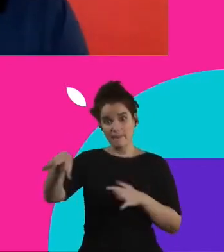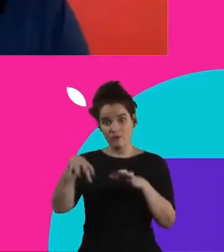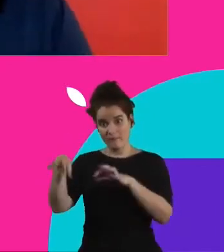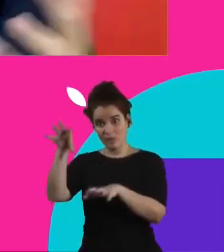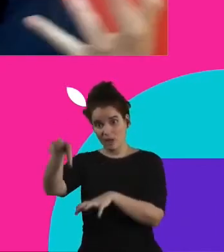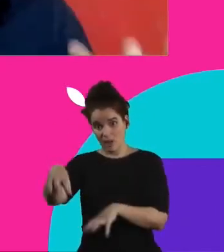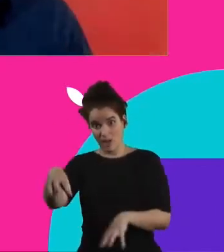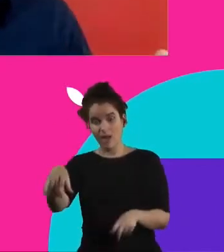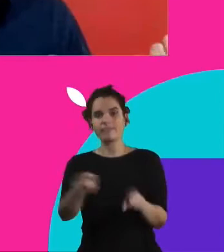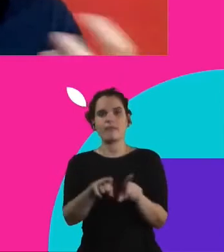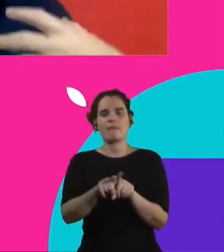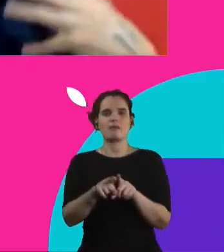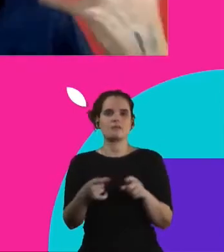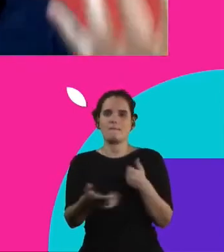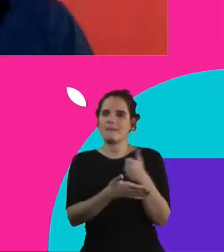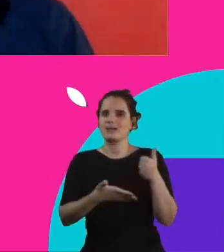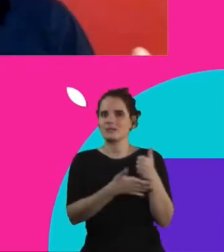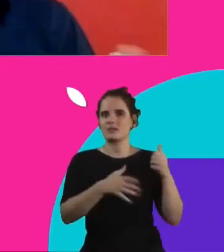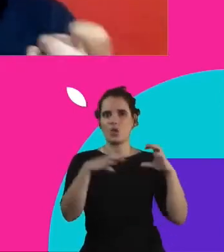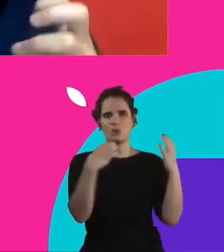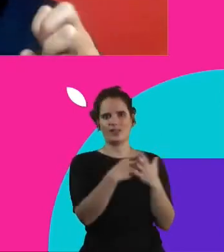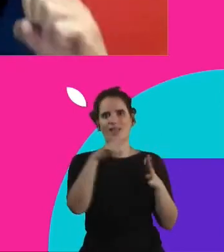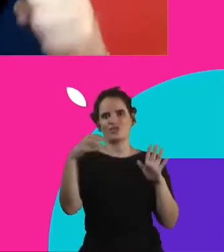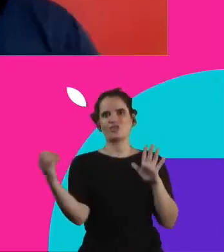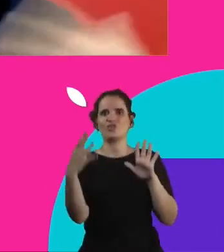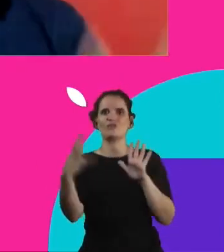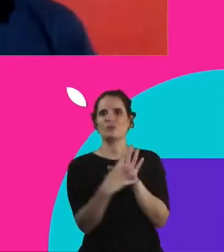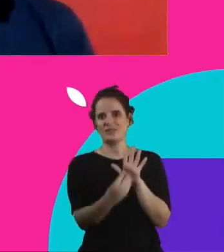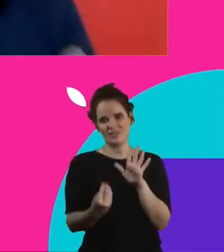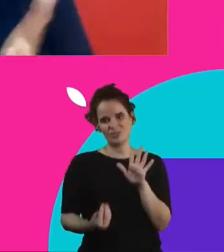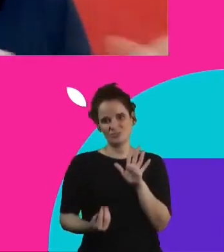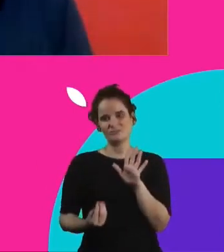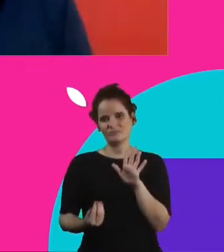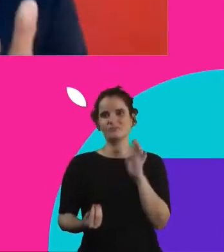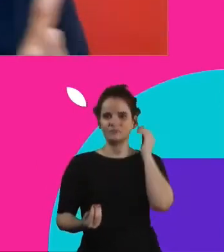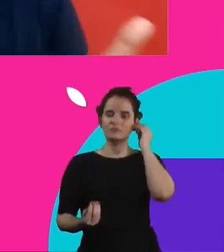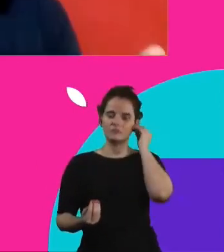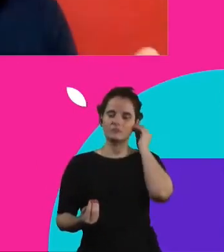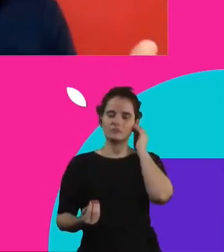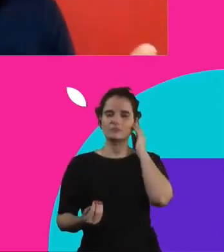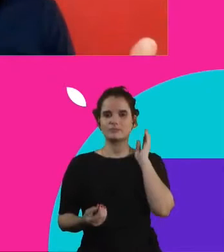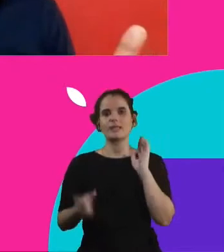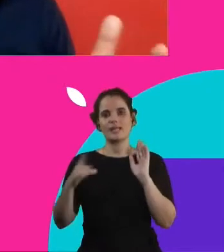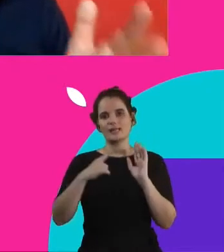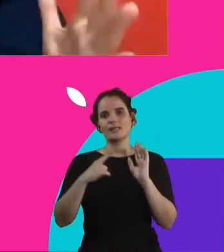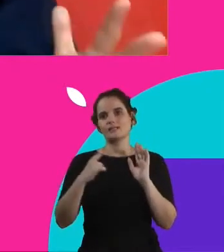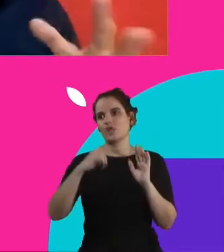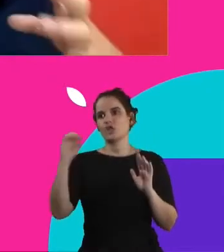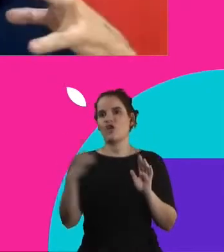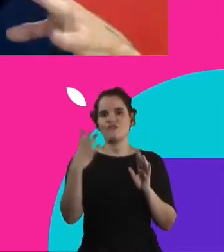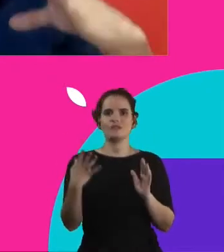da base comunitária. é muito novo para a gente, é novo modelo de implantação de iniciativa de médio e longo prazo,